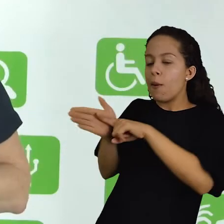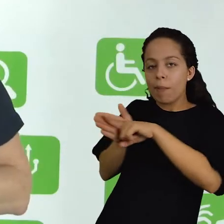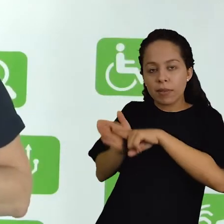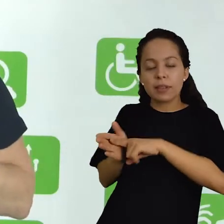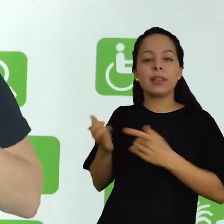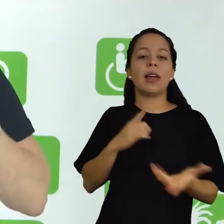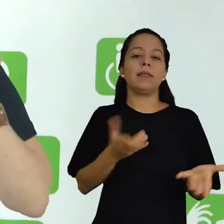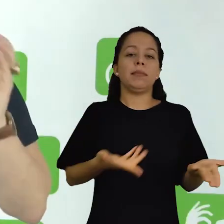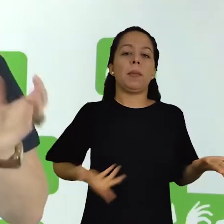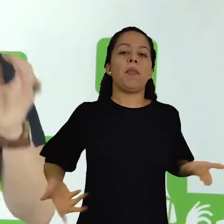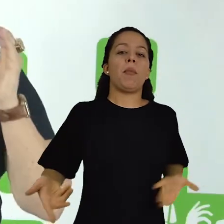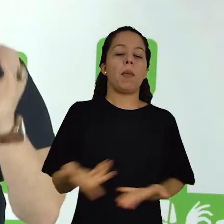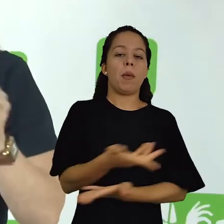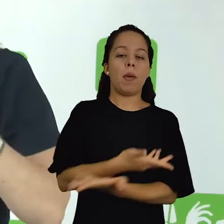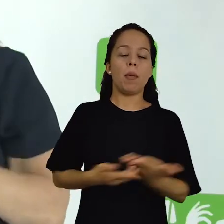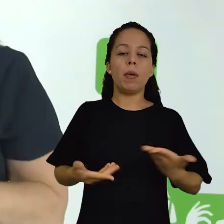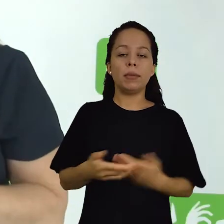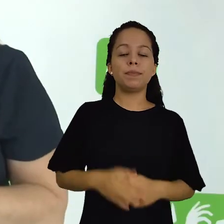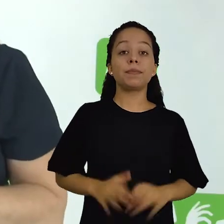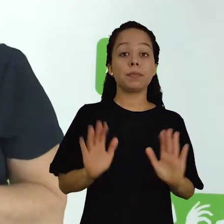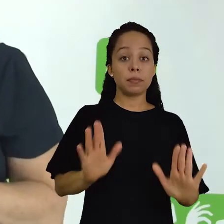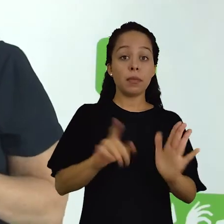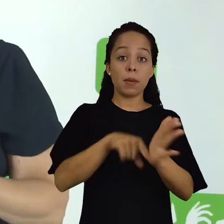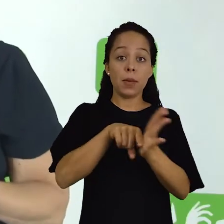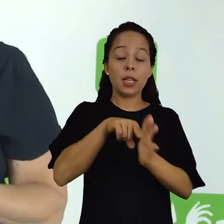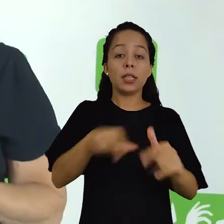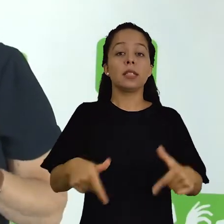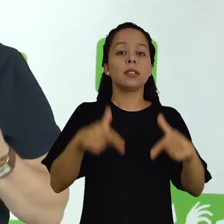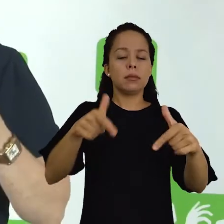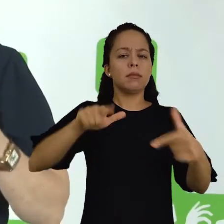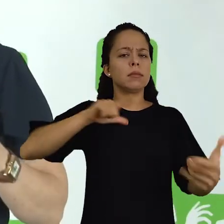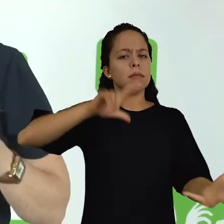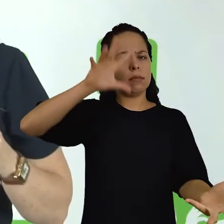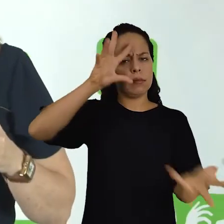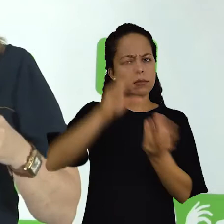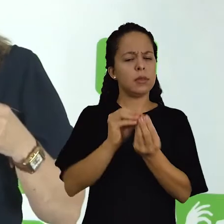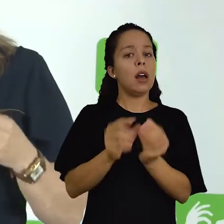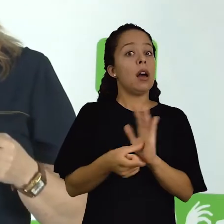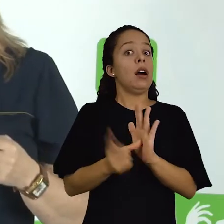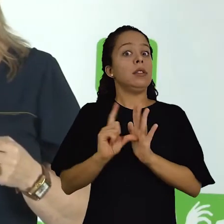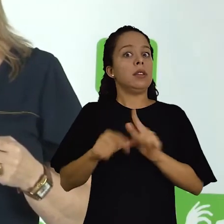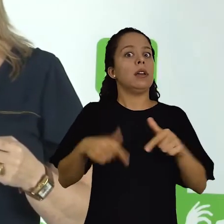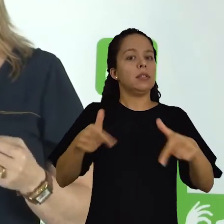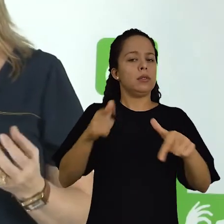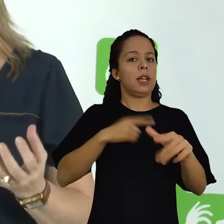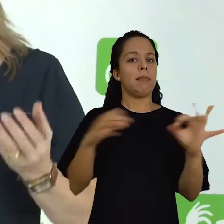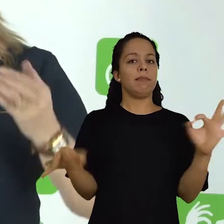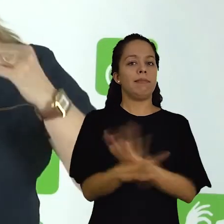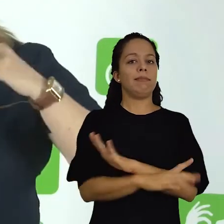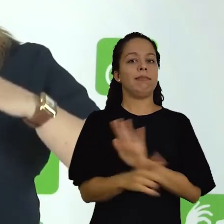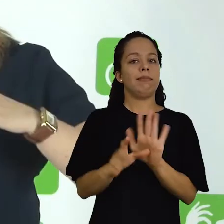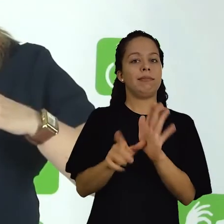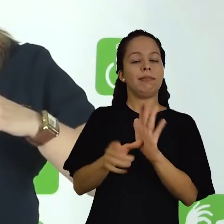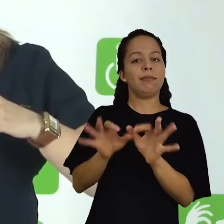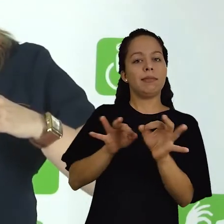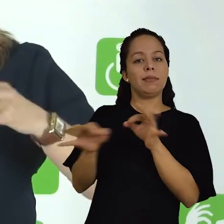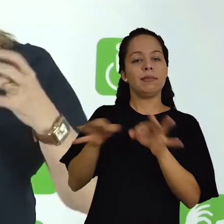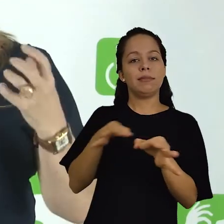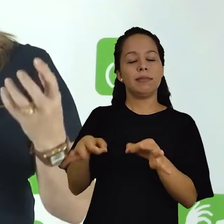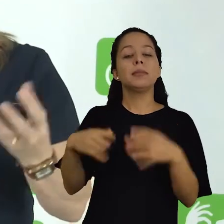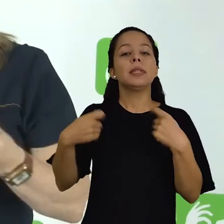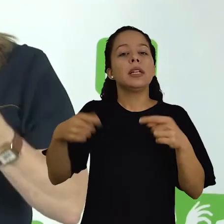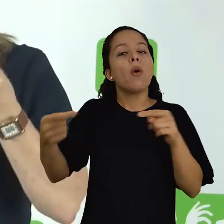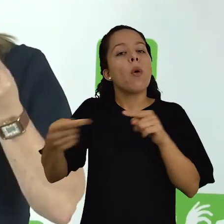e os membros das situações que estão investigadas. Mas a pesquisa participante, ela supõe uma ação planejada,